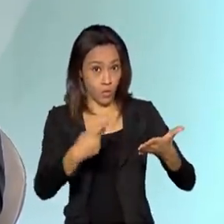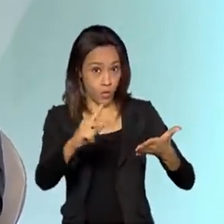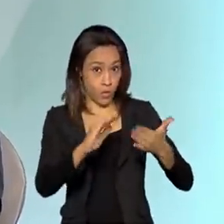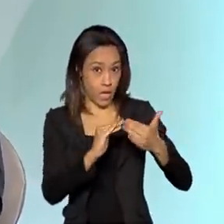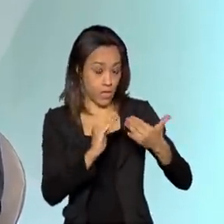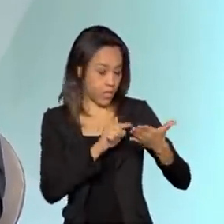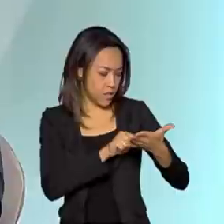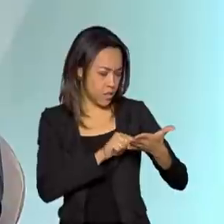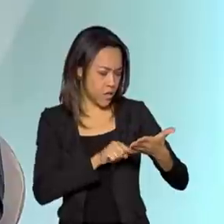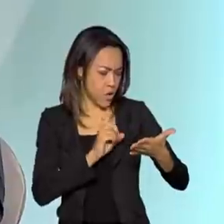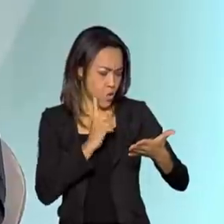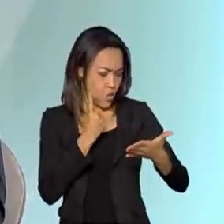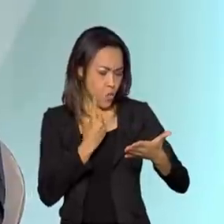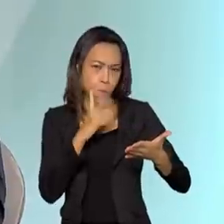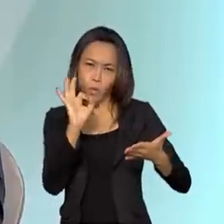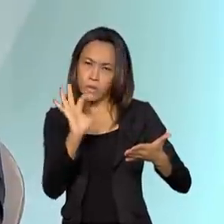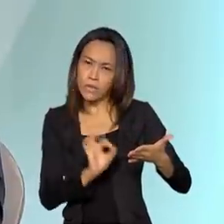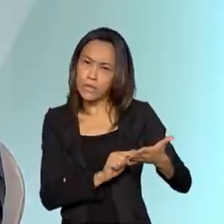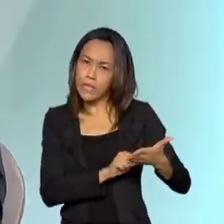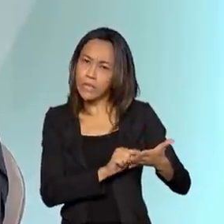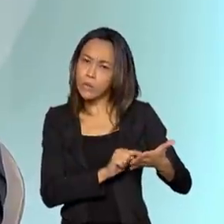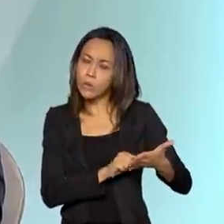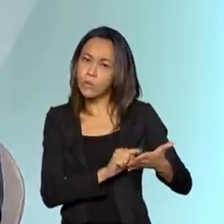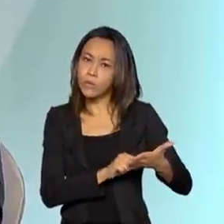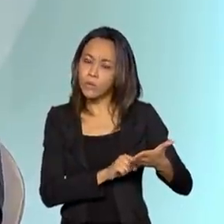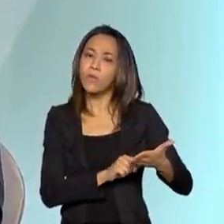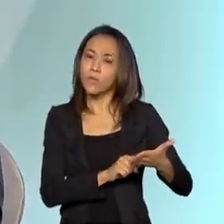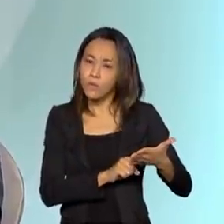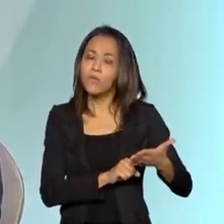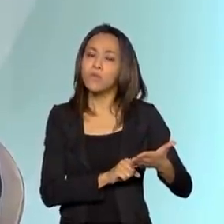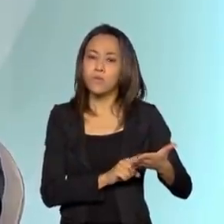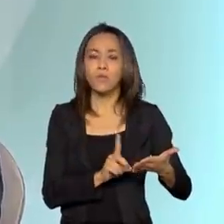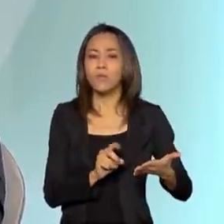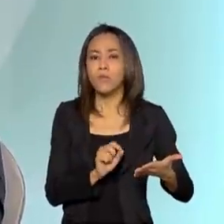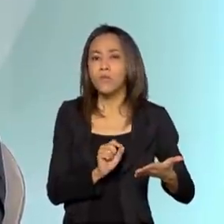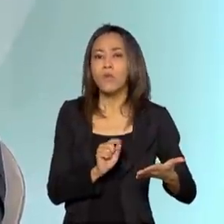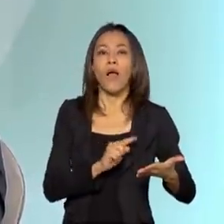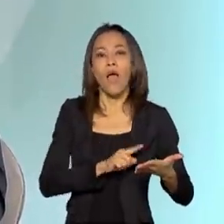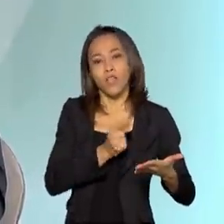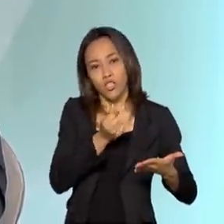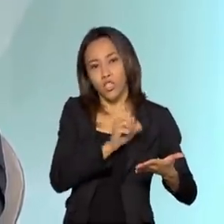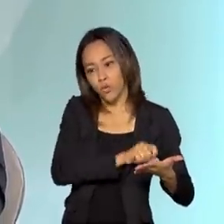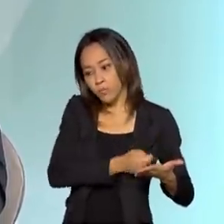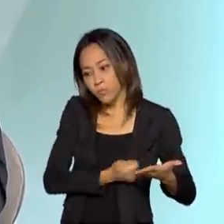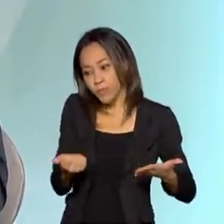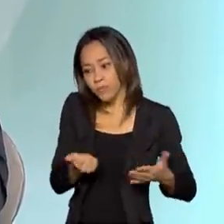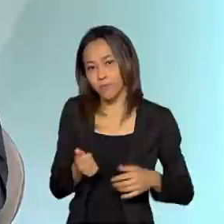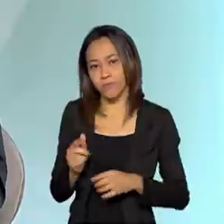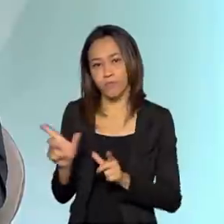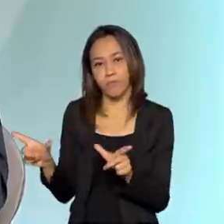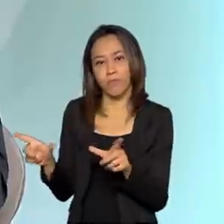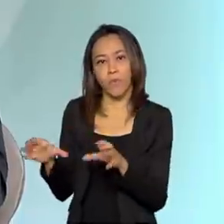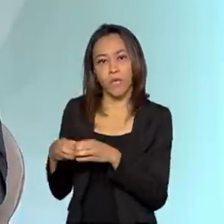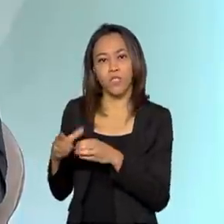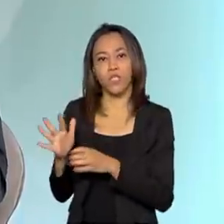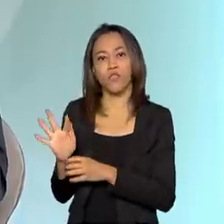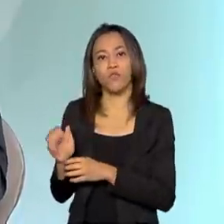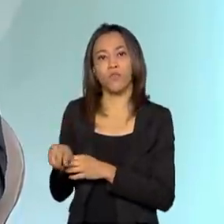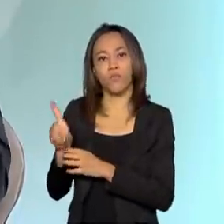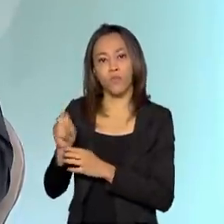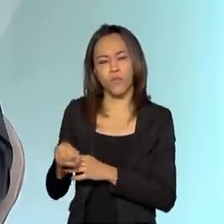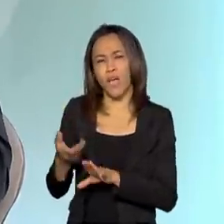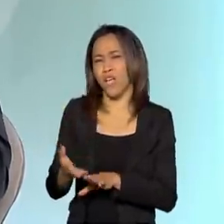1% sobre o valor da sua fatura, aproximadamente, vai para esse fundo. Esse fundo é a lei, ele advém da Lei 9